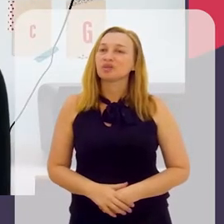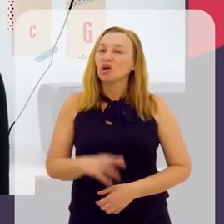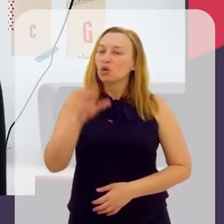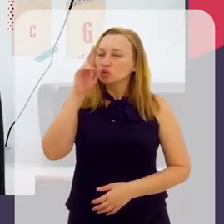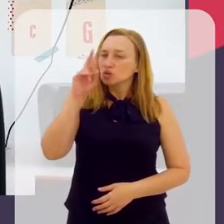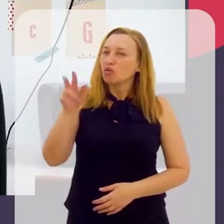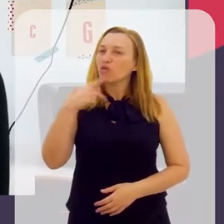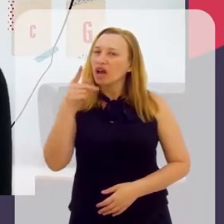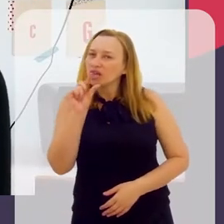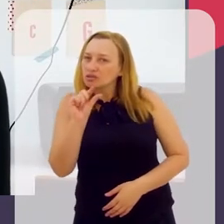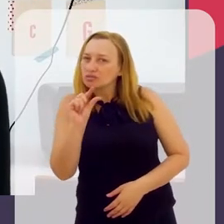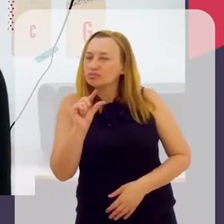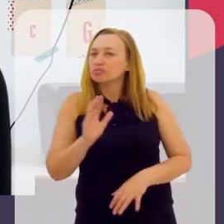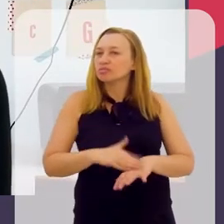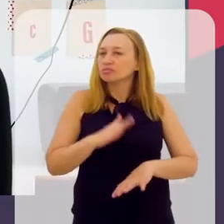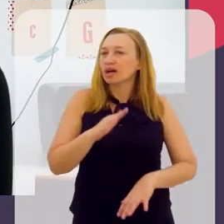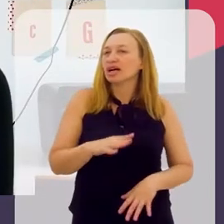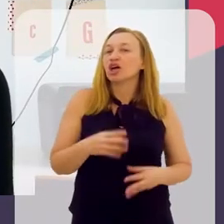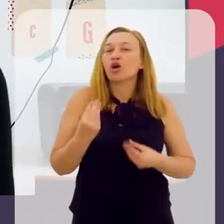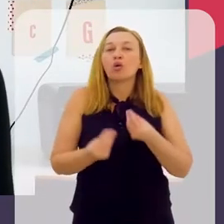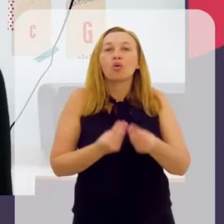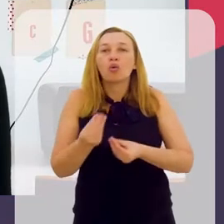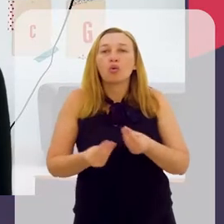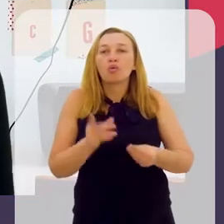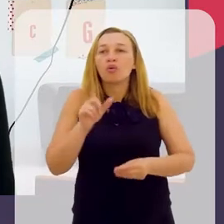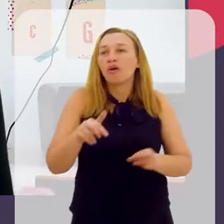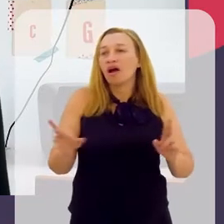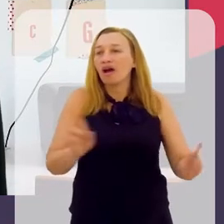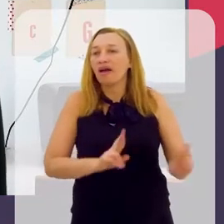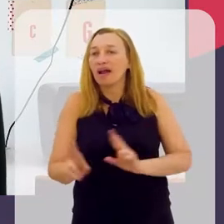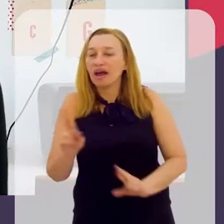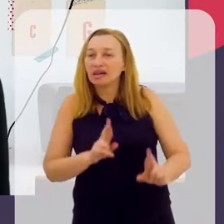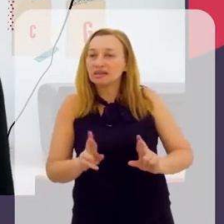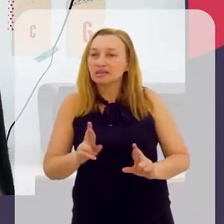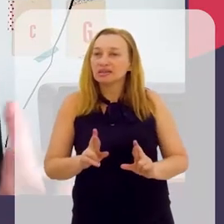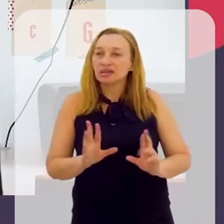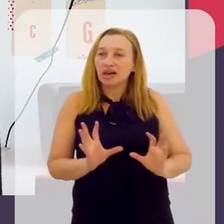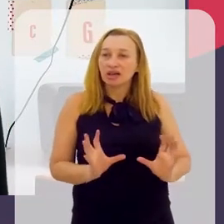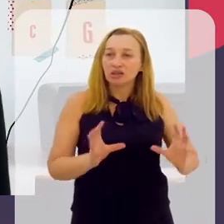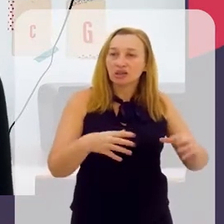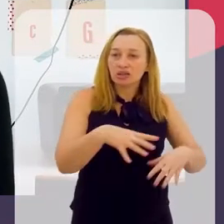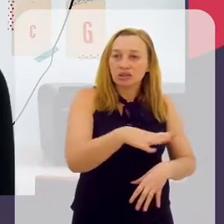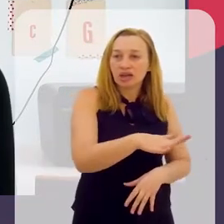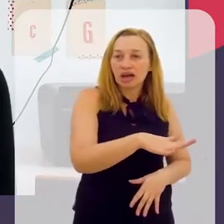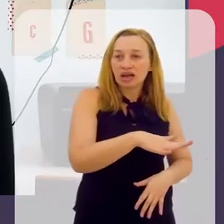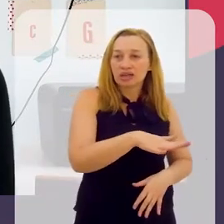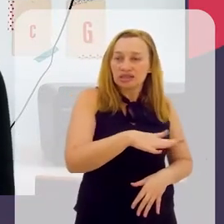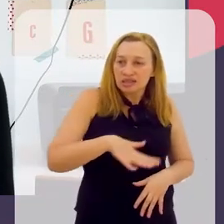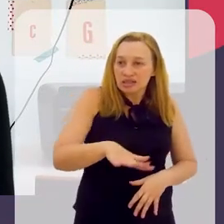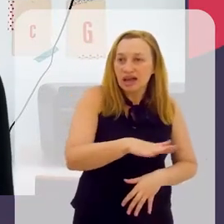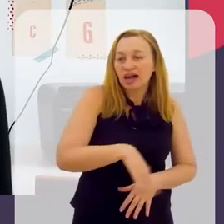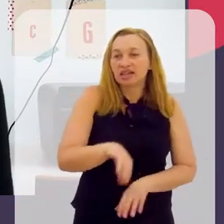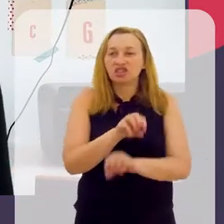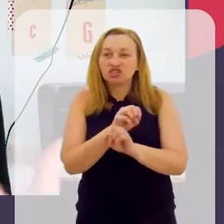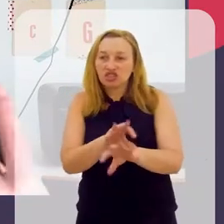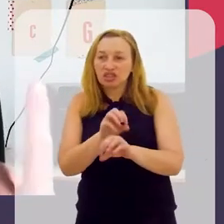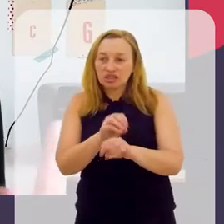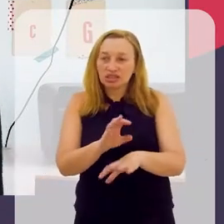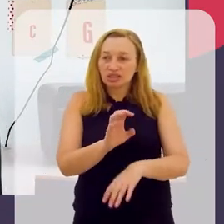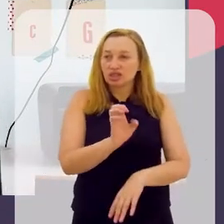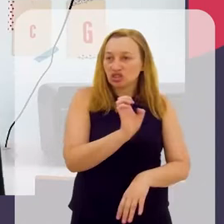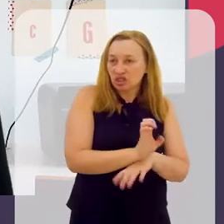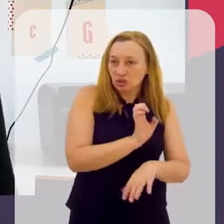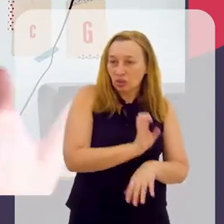Gostaria que o senhor falasse um pouco mais sobre como é a relação com as redes de ensino, a